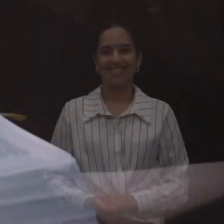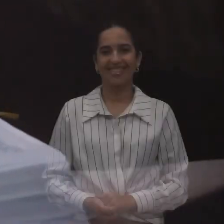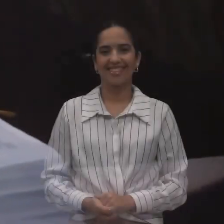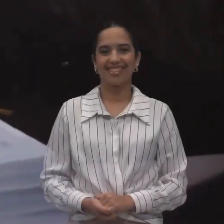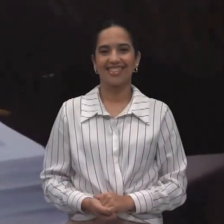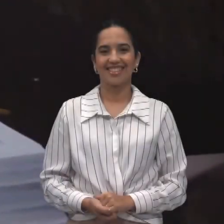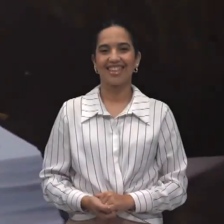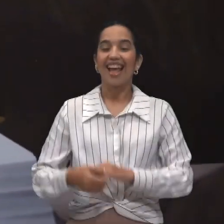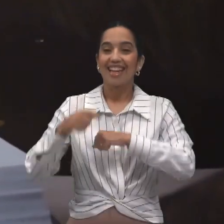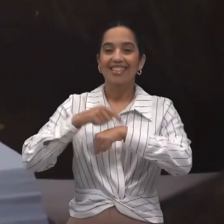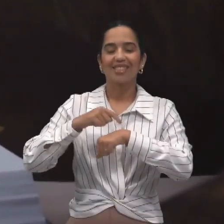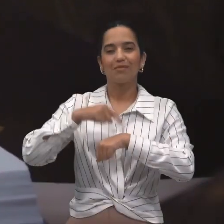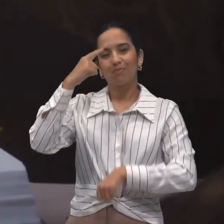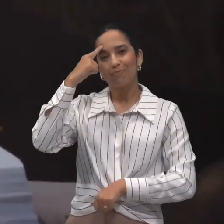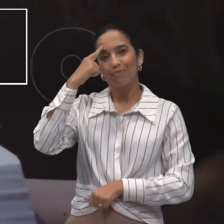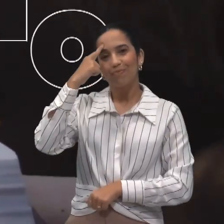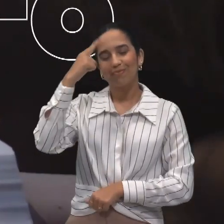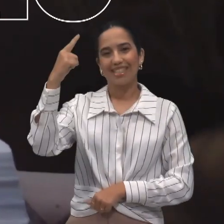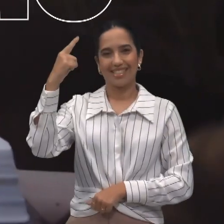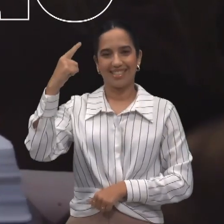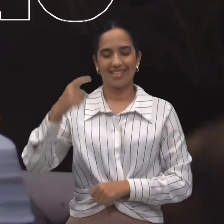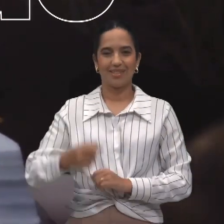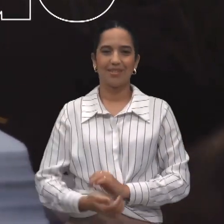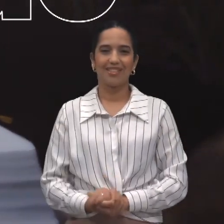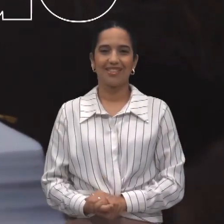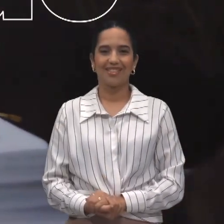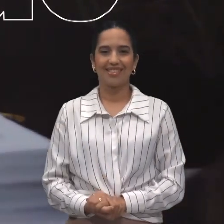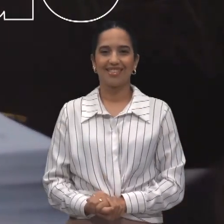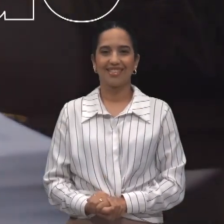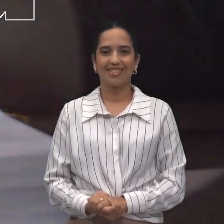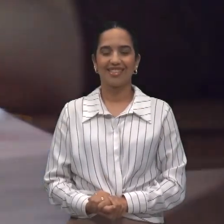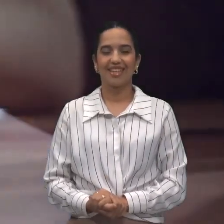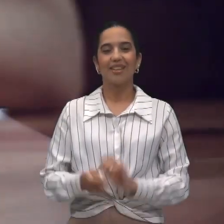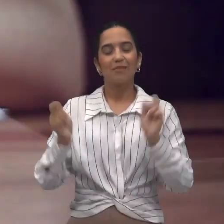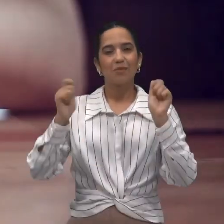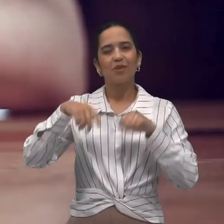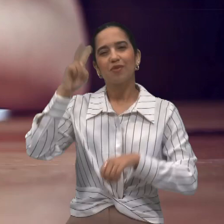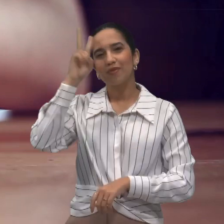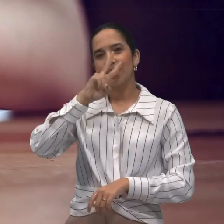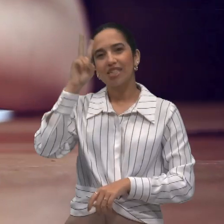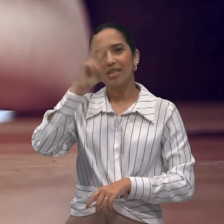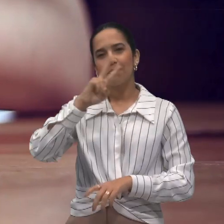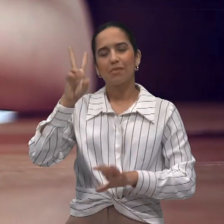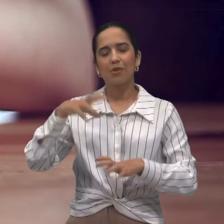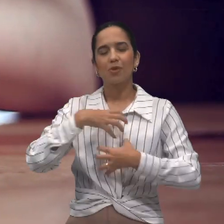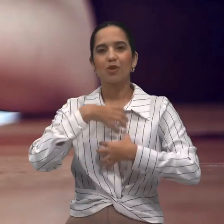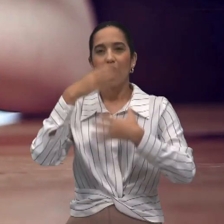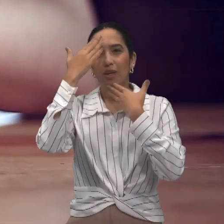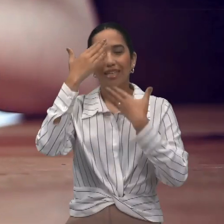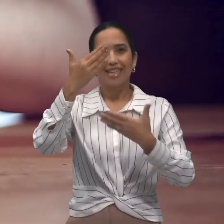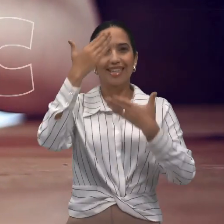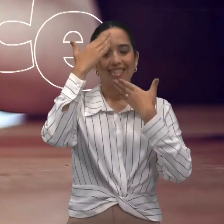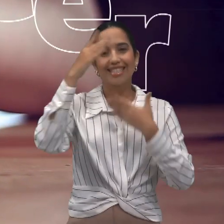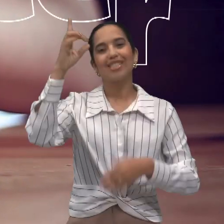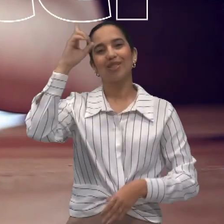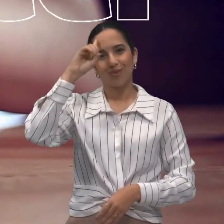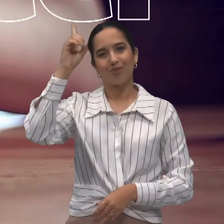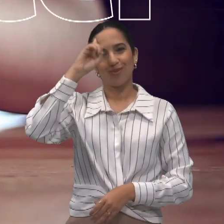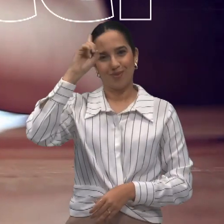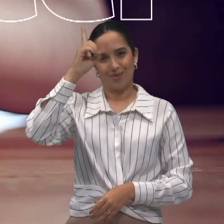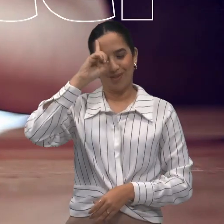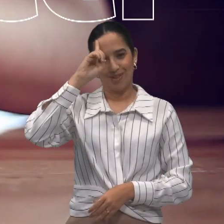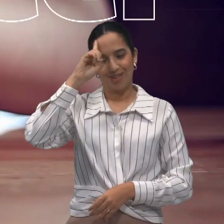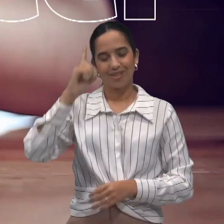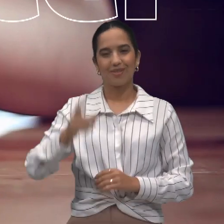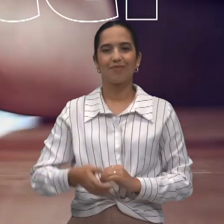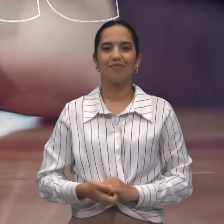É tempo de reflexão, de lembrar que devemos agradecer todos